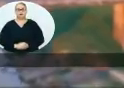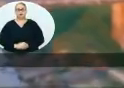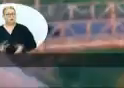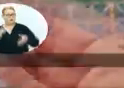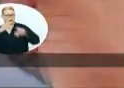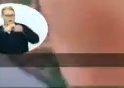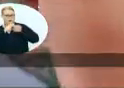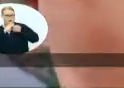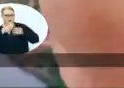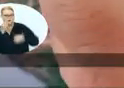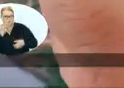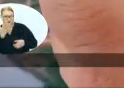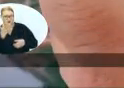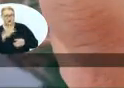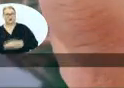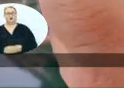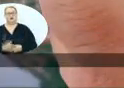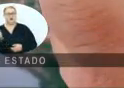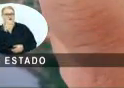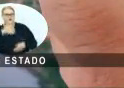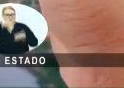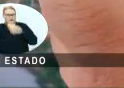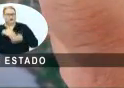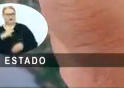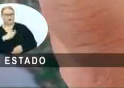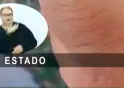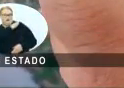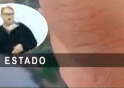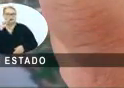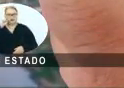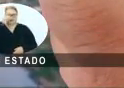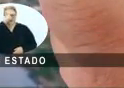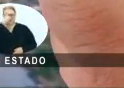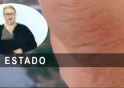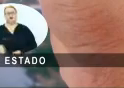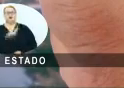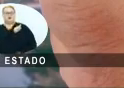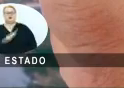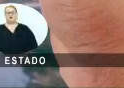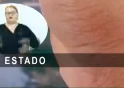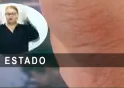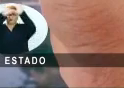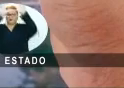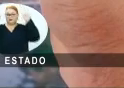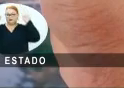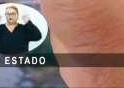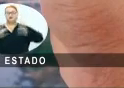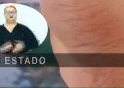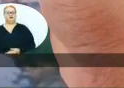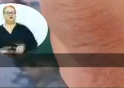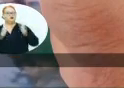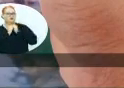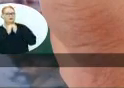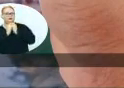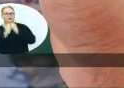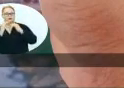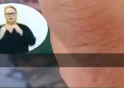você. Vamos fazer uma dobradinha, nota 10. Vamos votar no coronel Ulisses para coronelador do Estado.